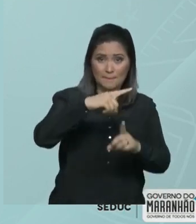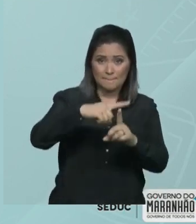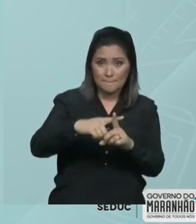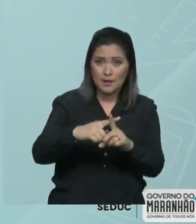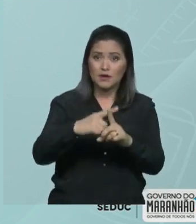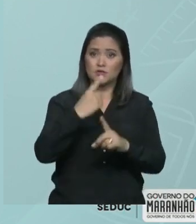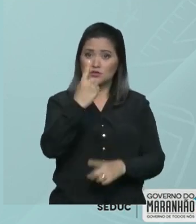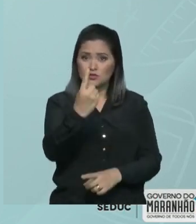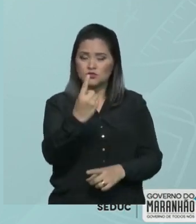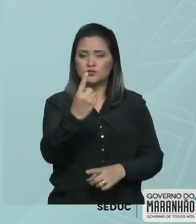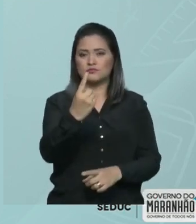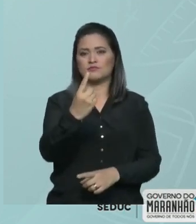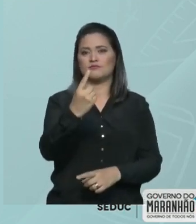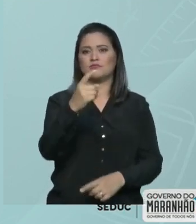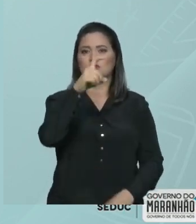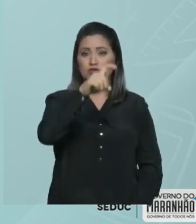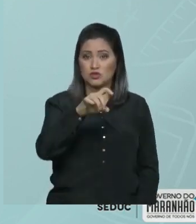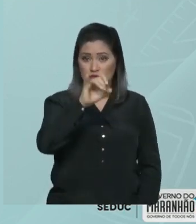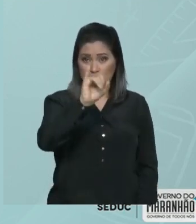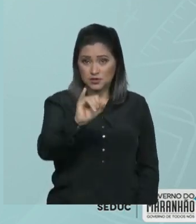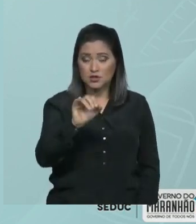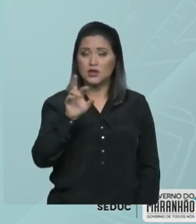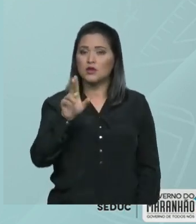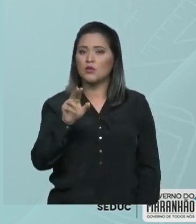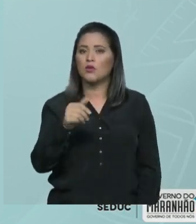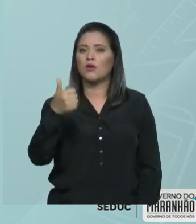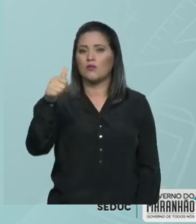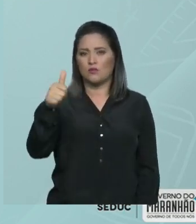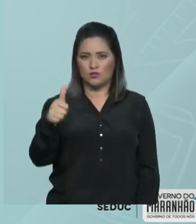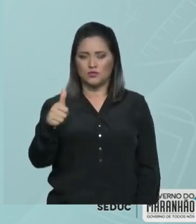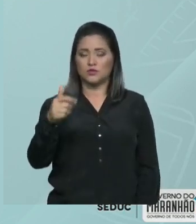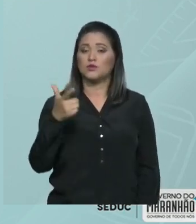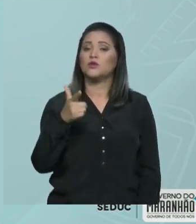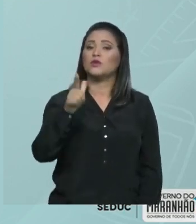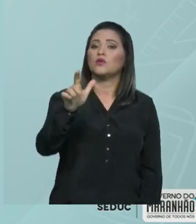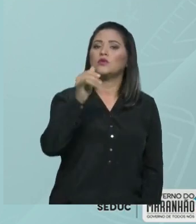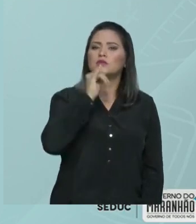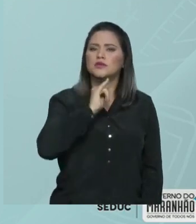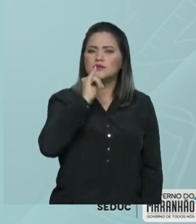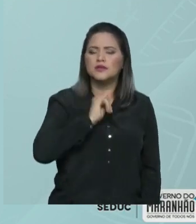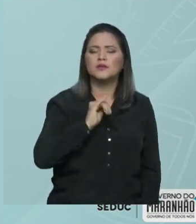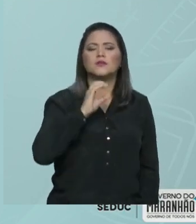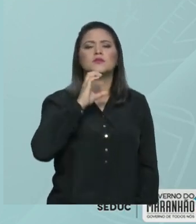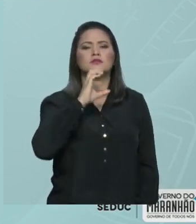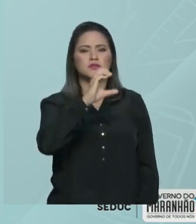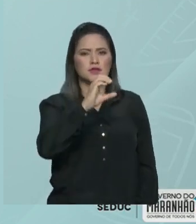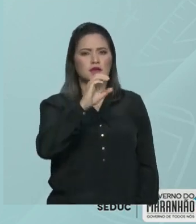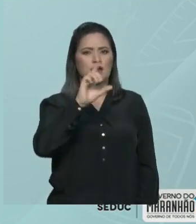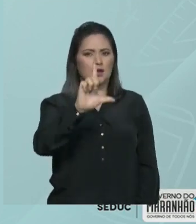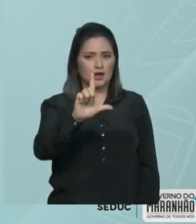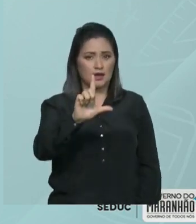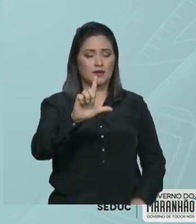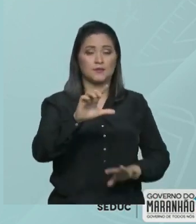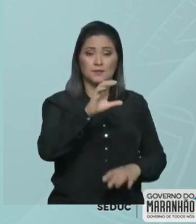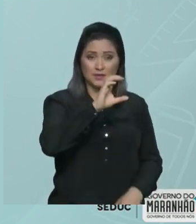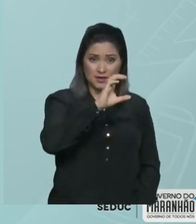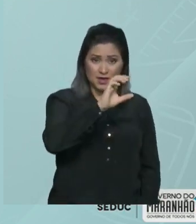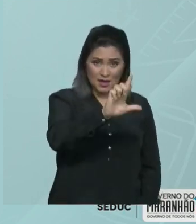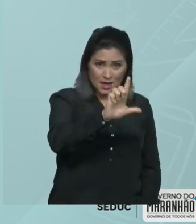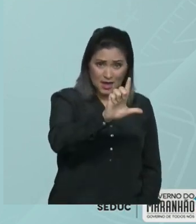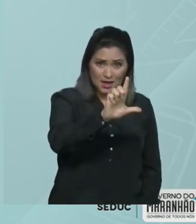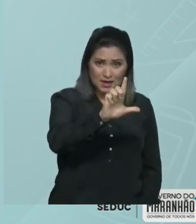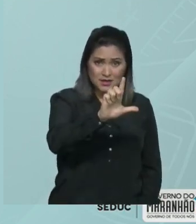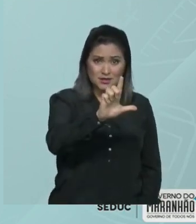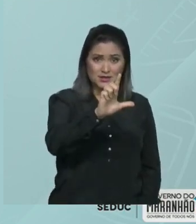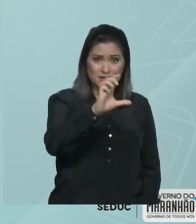Isso vai ser igual a 11. Outro exemplo, CL. O L vale 50 e é